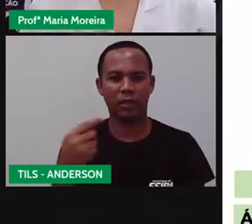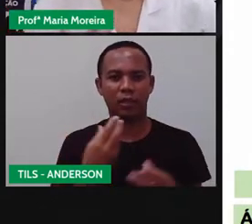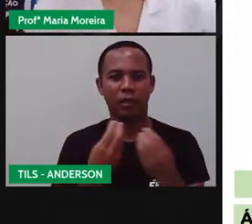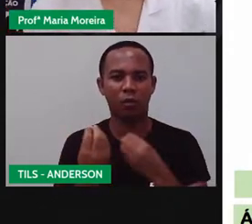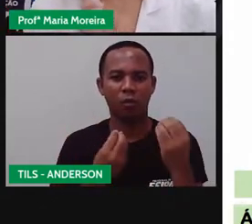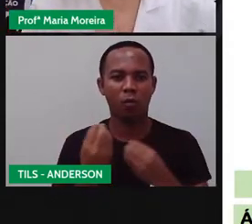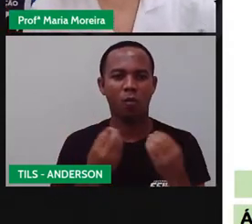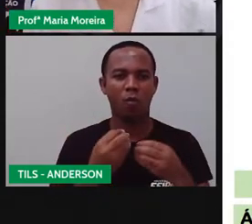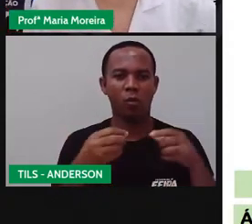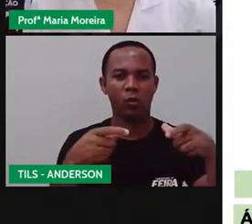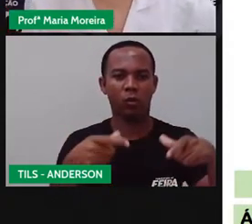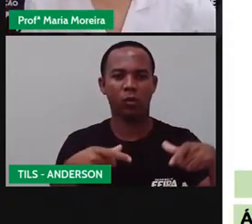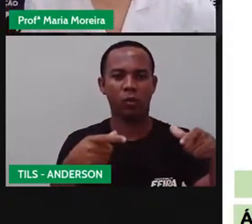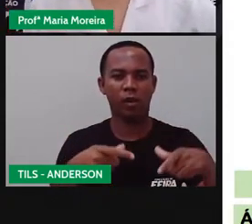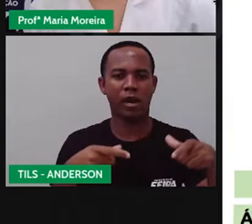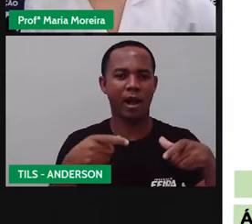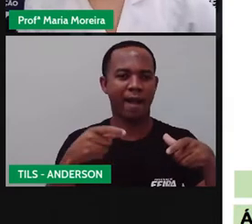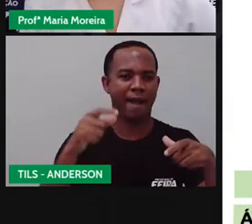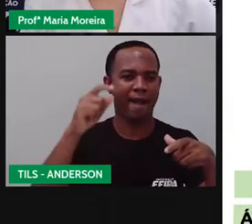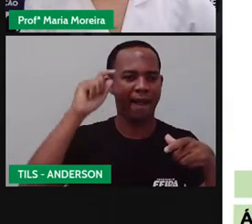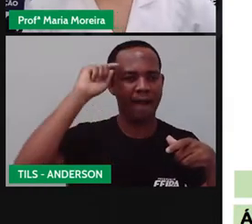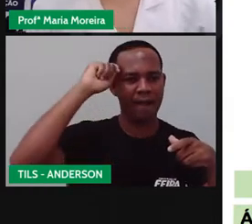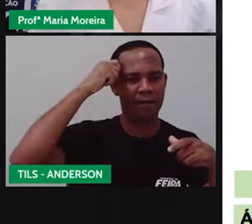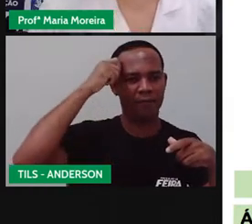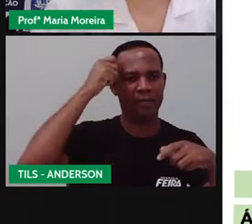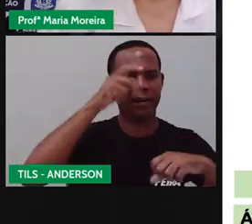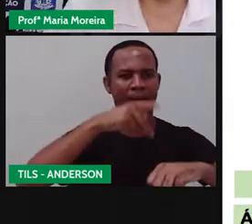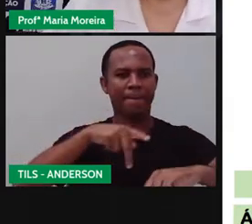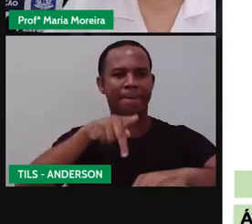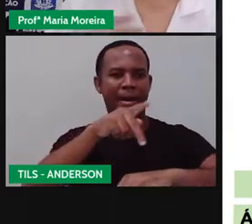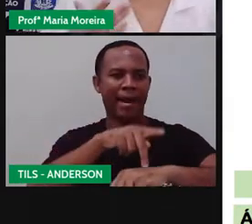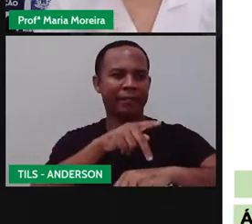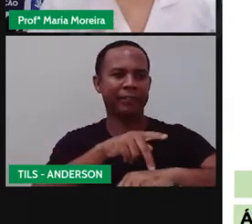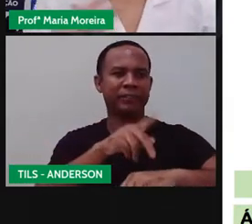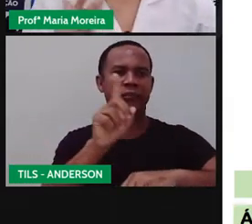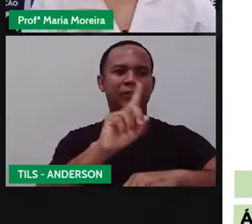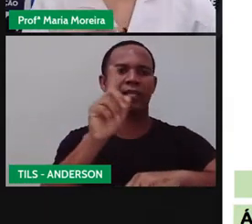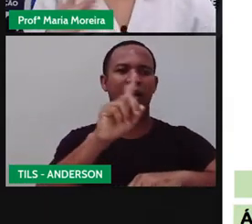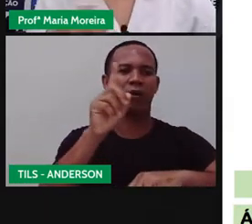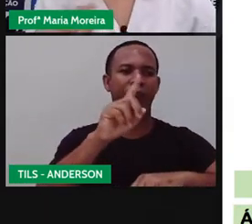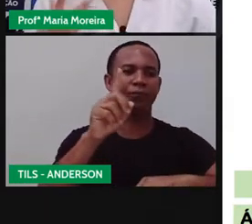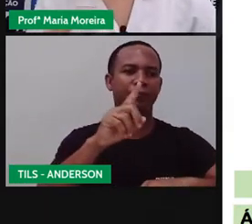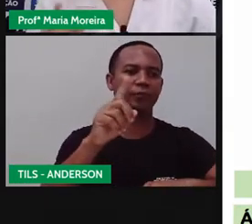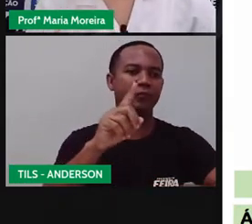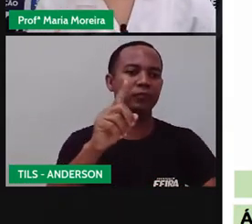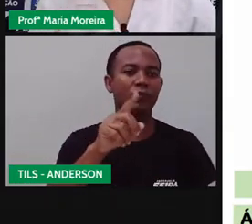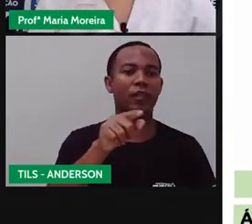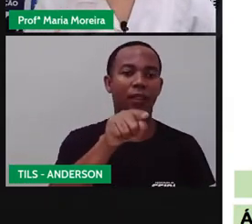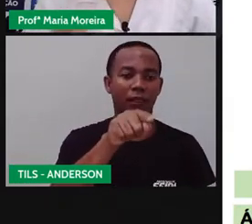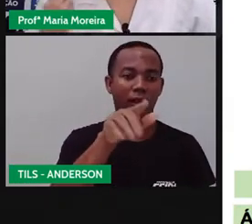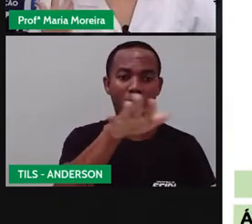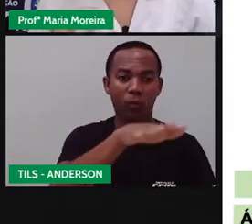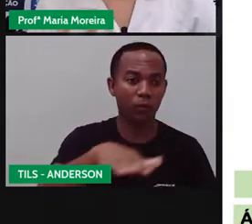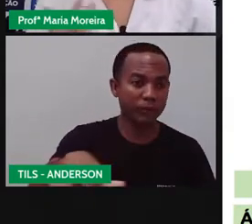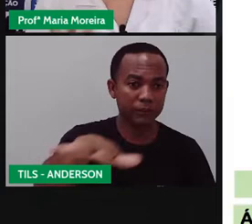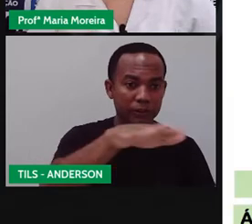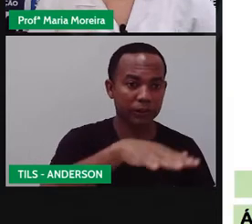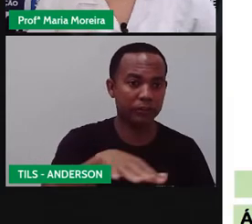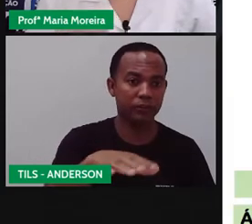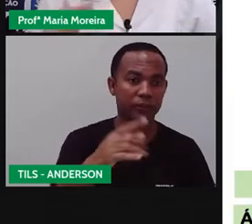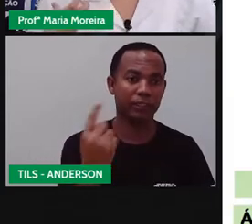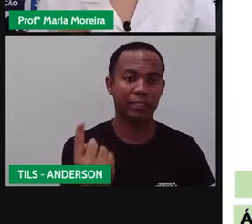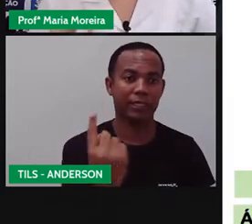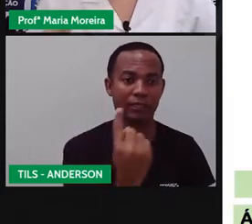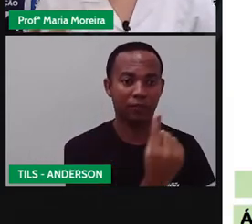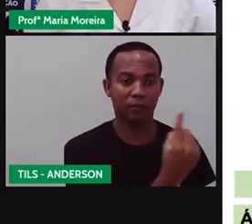Que a África, ela não é um país. Ela é um continente composto por vários outros países. E que cada um desses